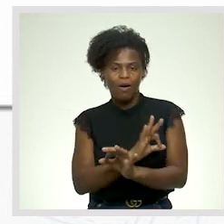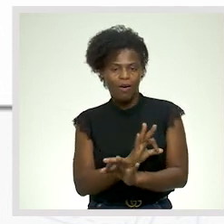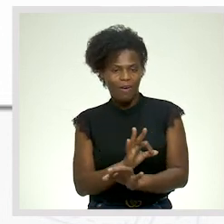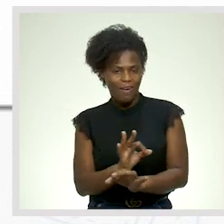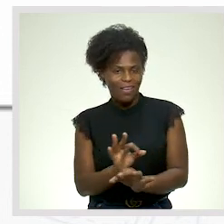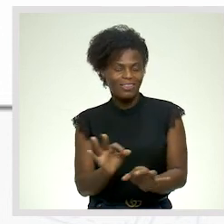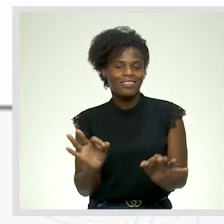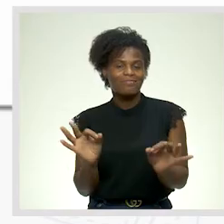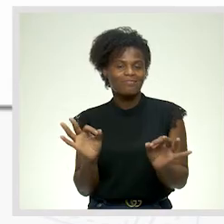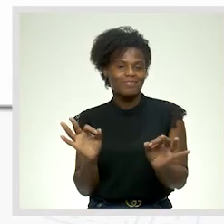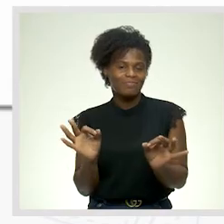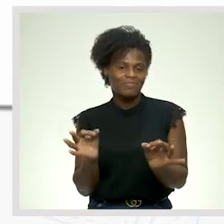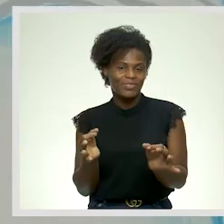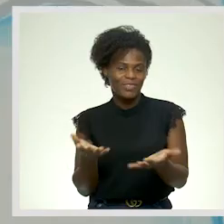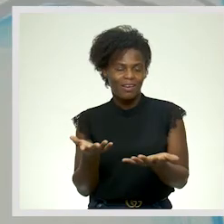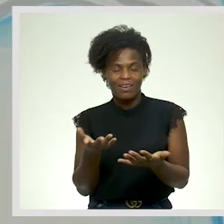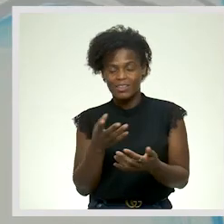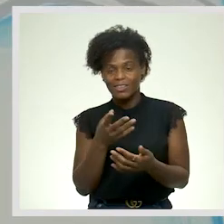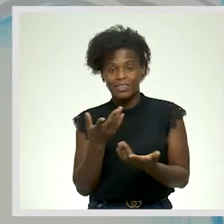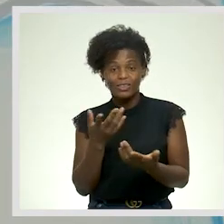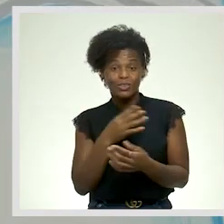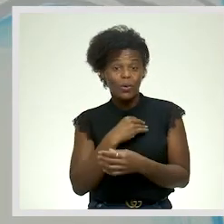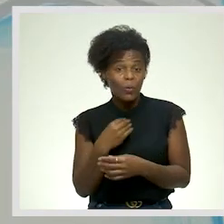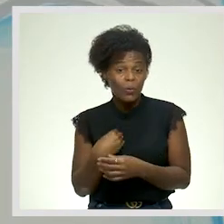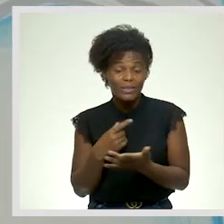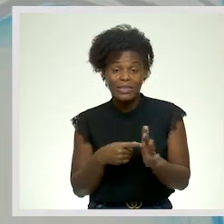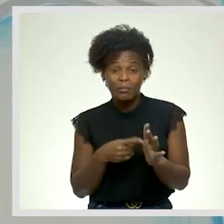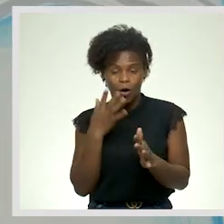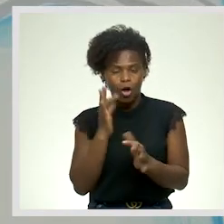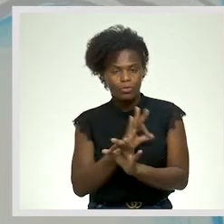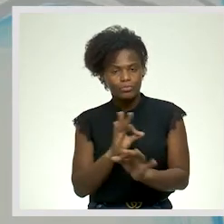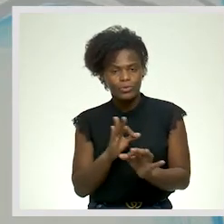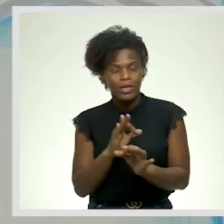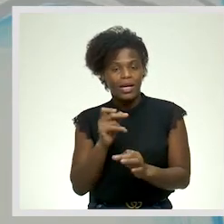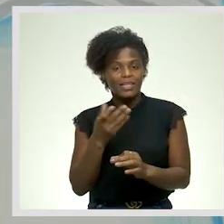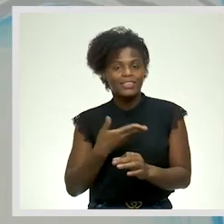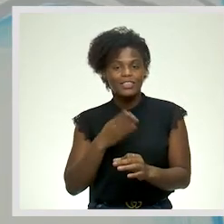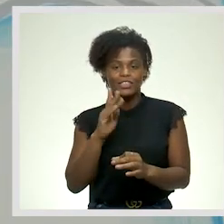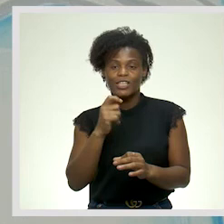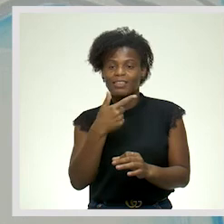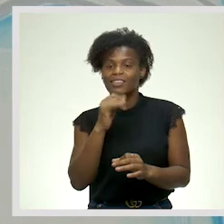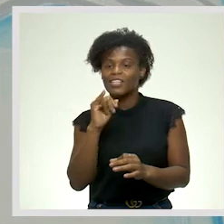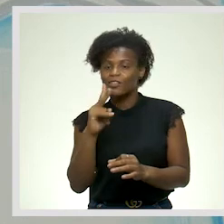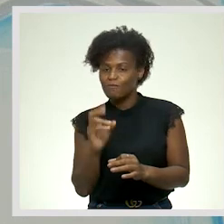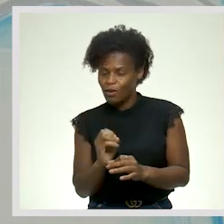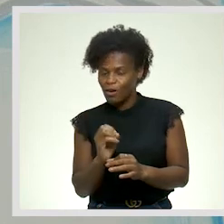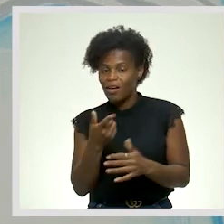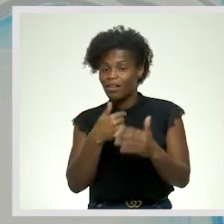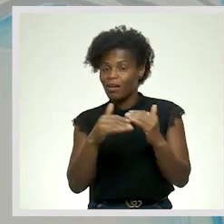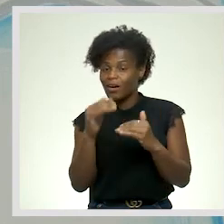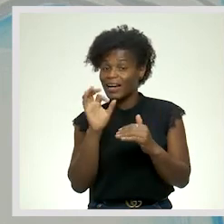frase Ótima saúde Então Ótima é um adjetivo no grau Superlativo Também está dentro